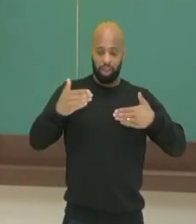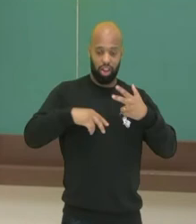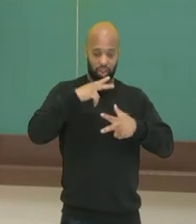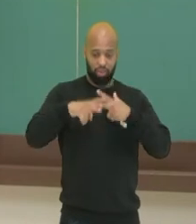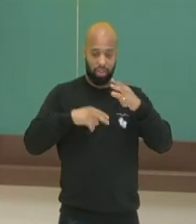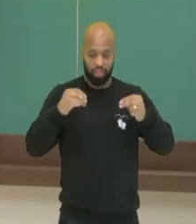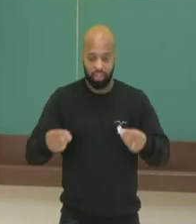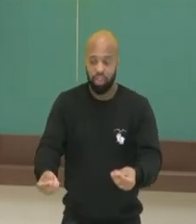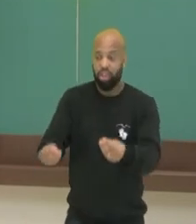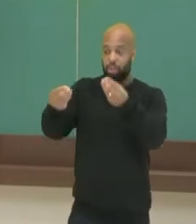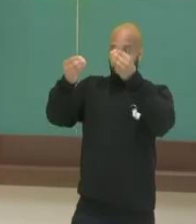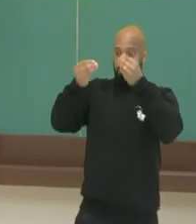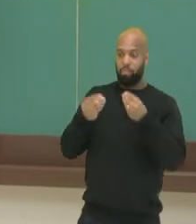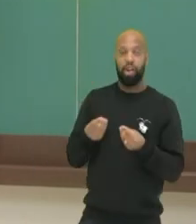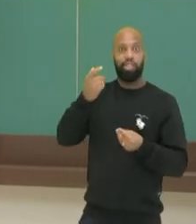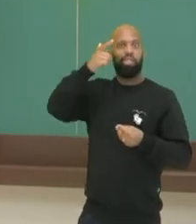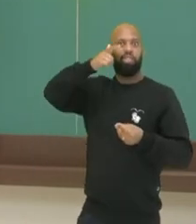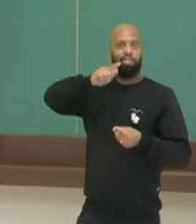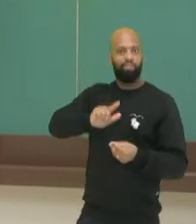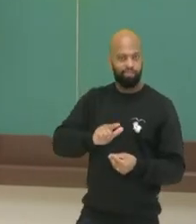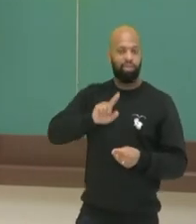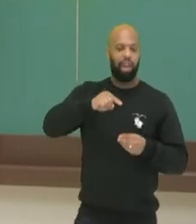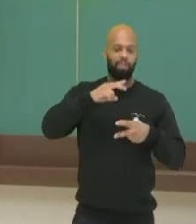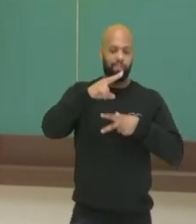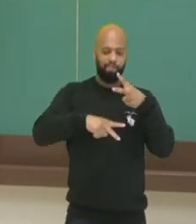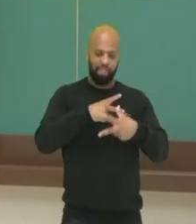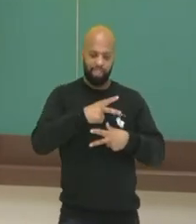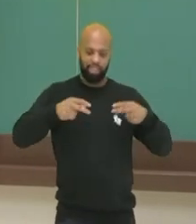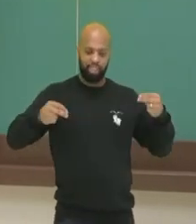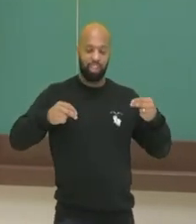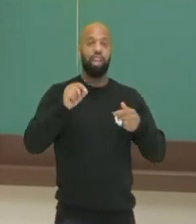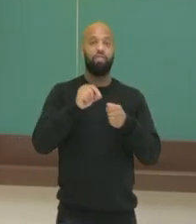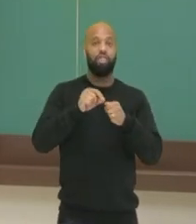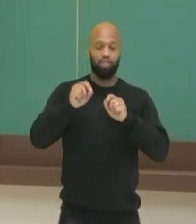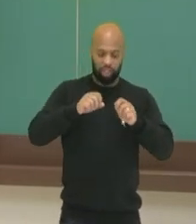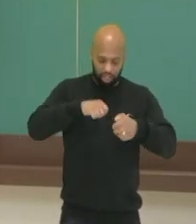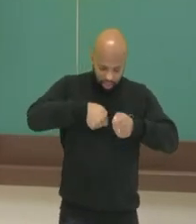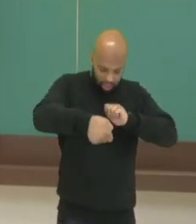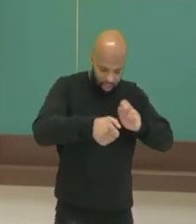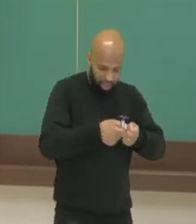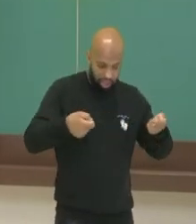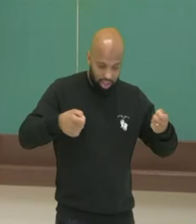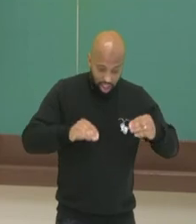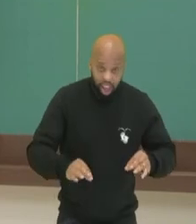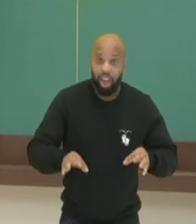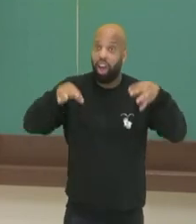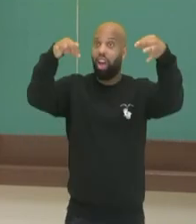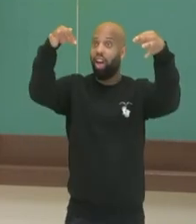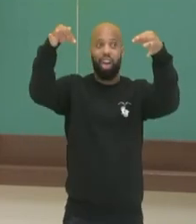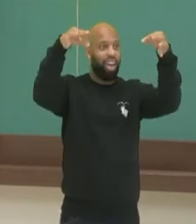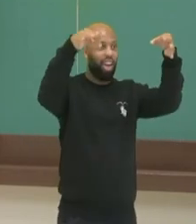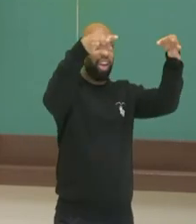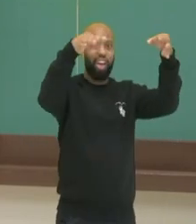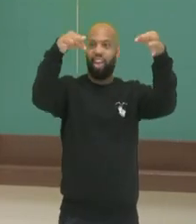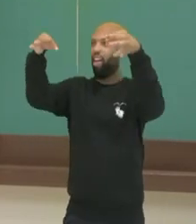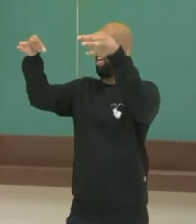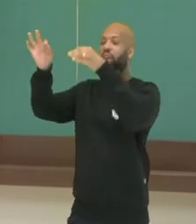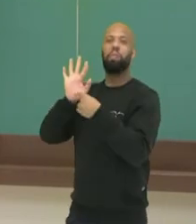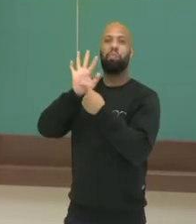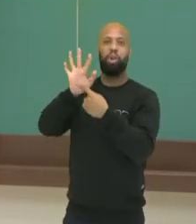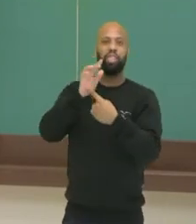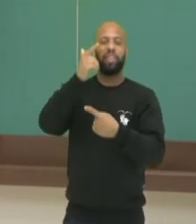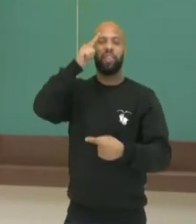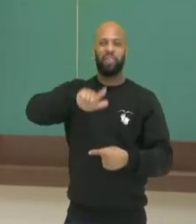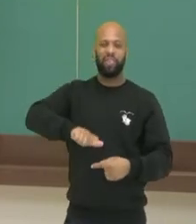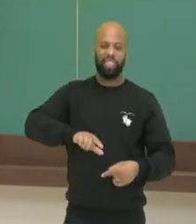algum tipo de presente para ela e ela faz a propaganda desse presente no canal. Ah, então eu ganhei, sei lá,